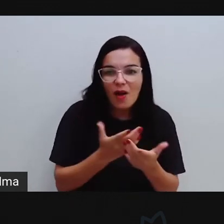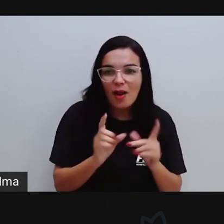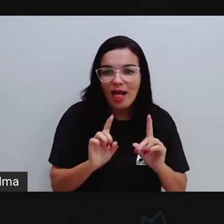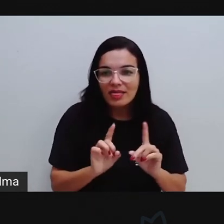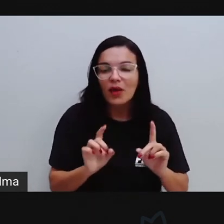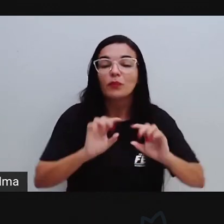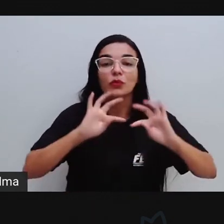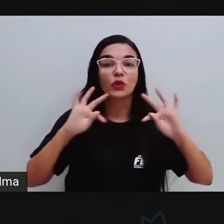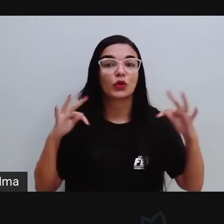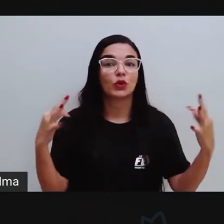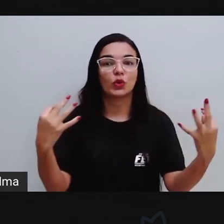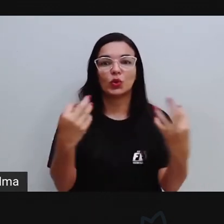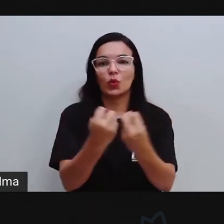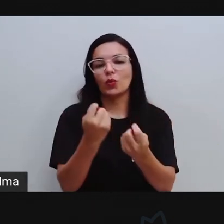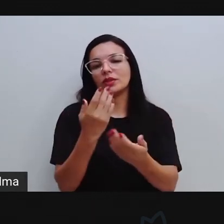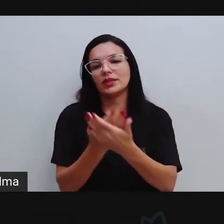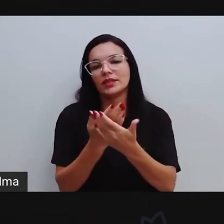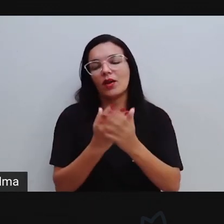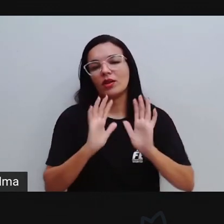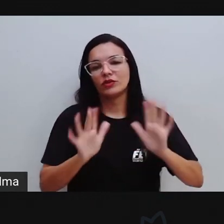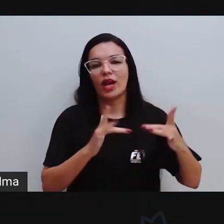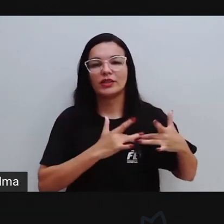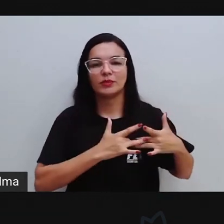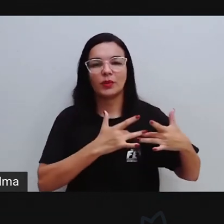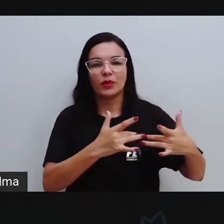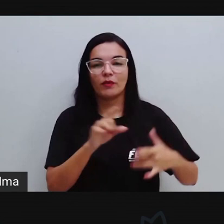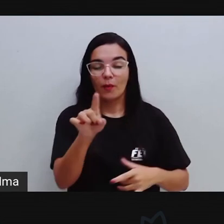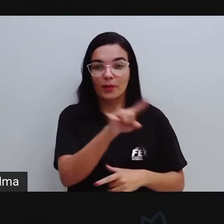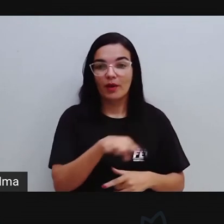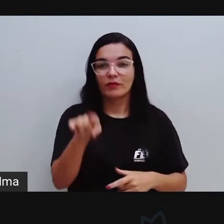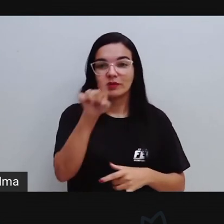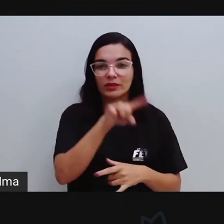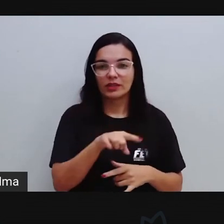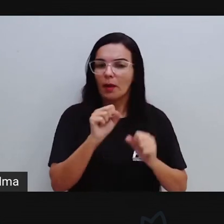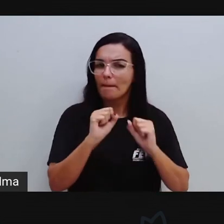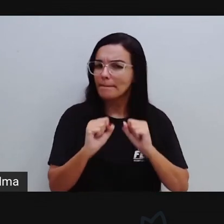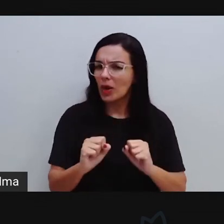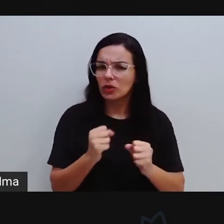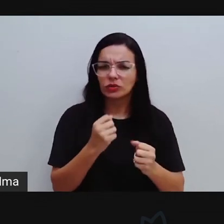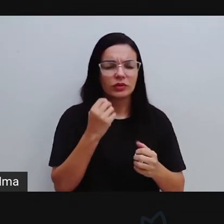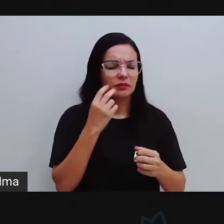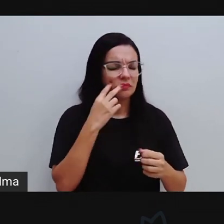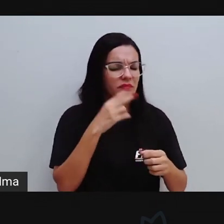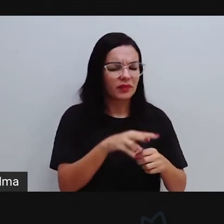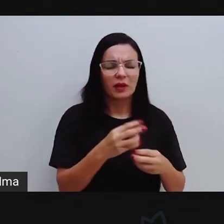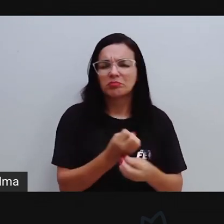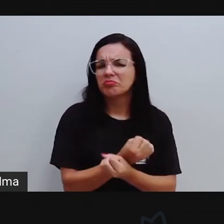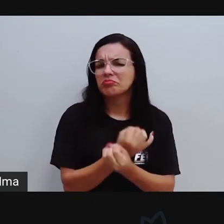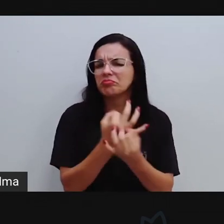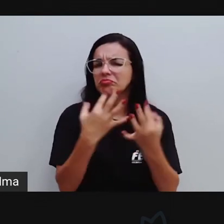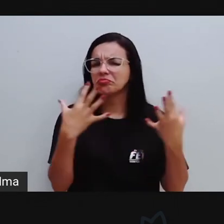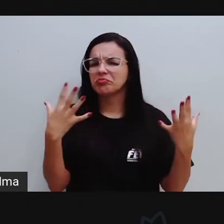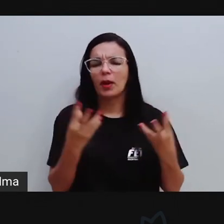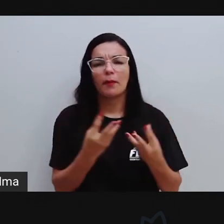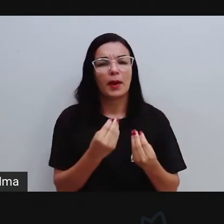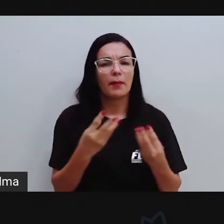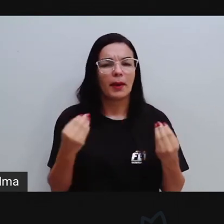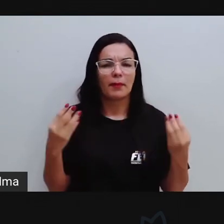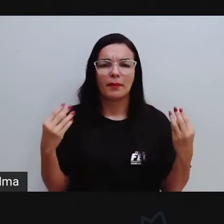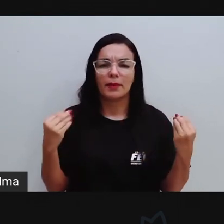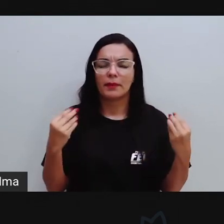aulas estarão lá para vocês, certo? E assistam quantas vezes forem necessárias para que vocês possam